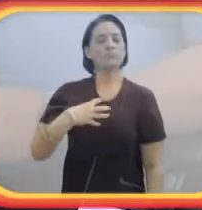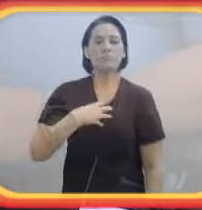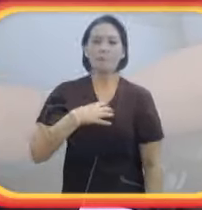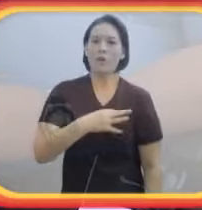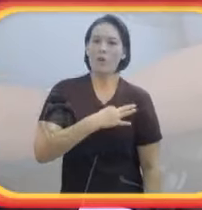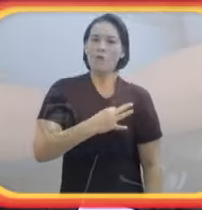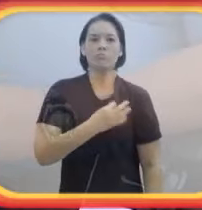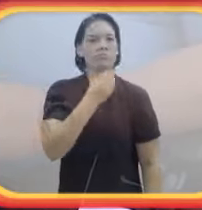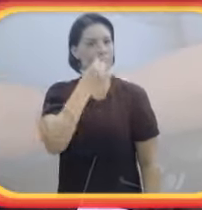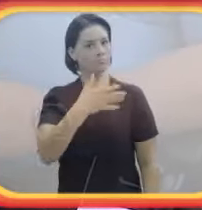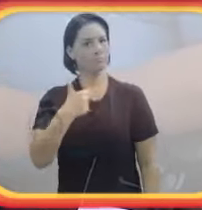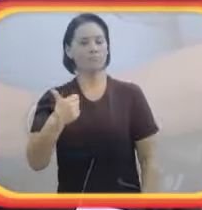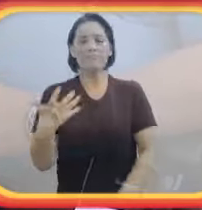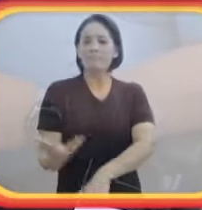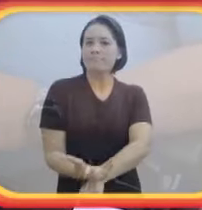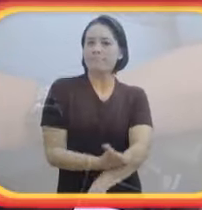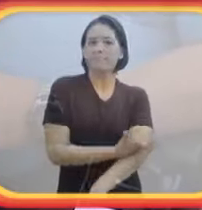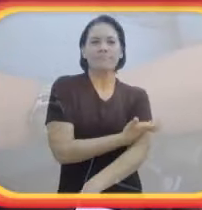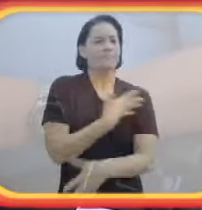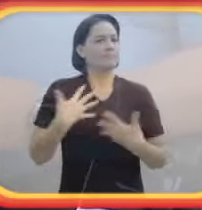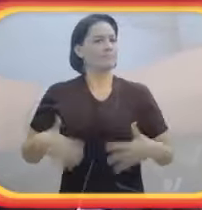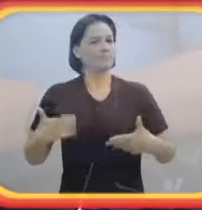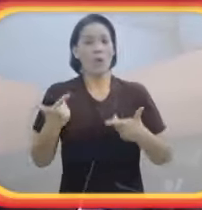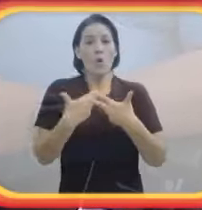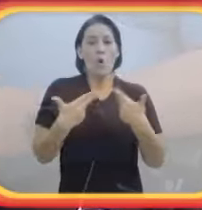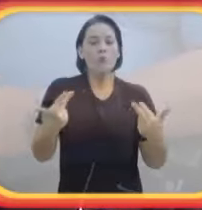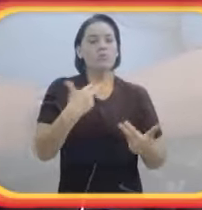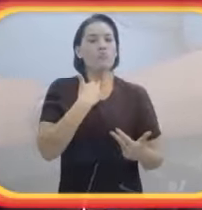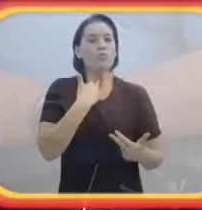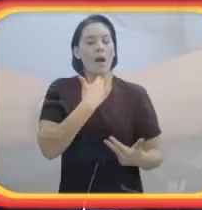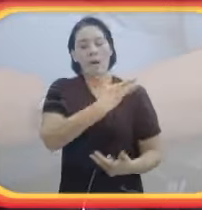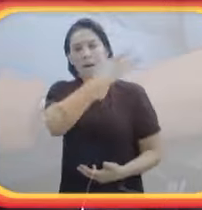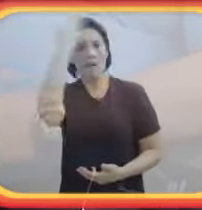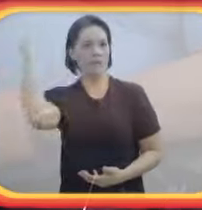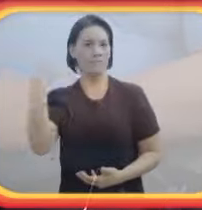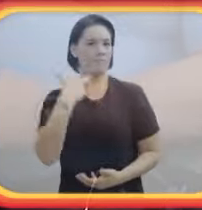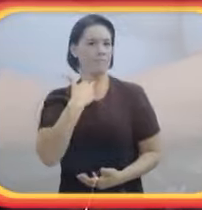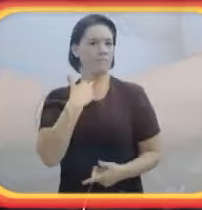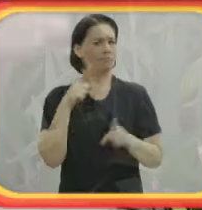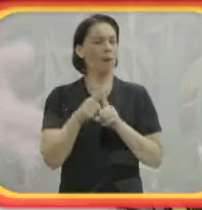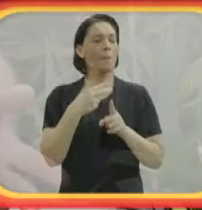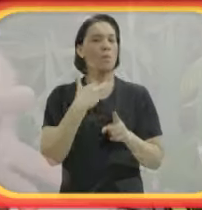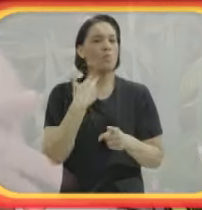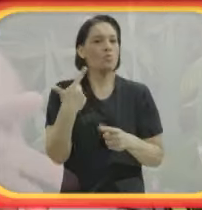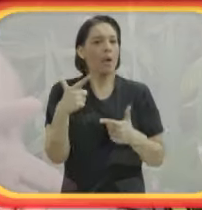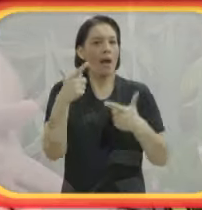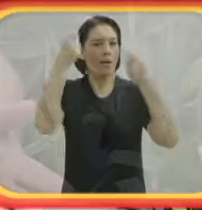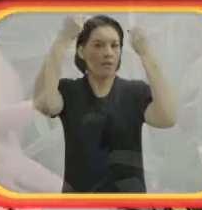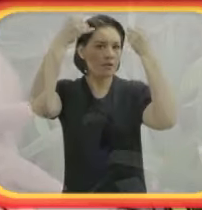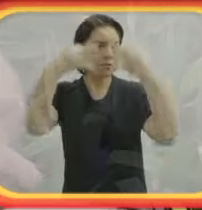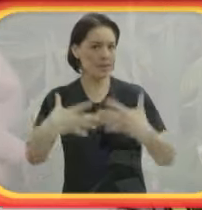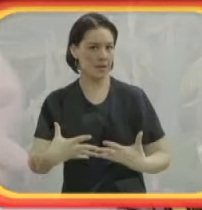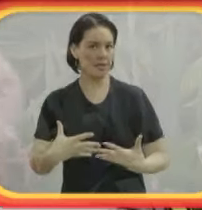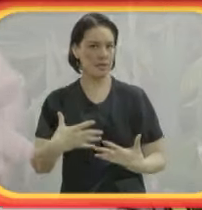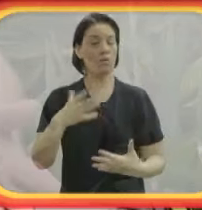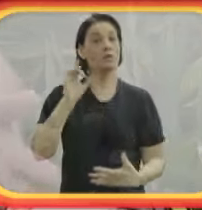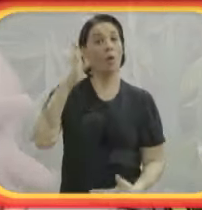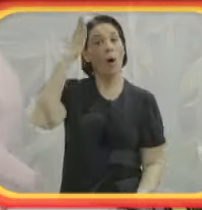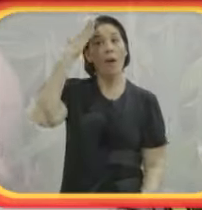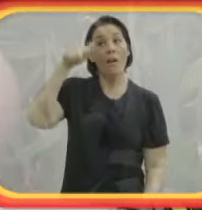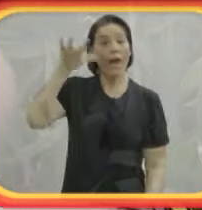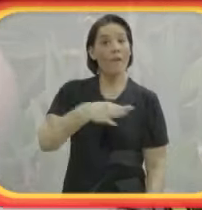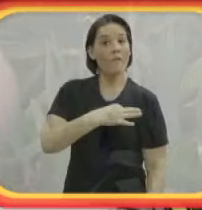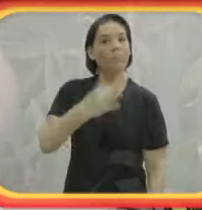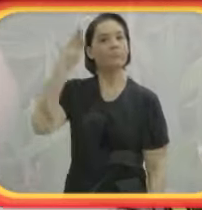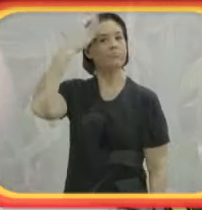muito grande, é uma coisa que você não vai esquecer. E é uma coisa que não tem explicação. Só quem é voluntário sabe